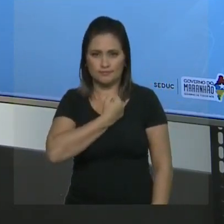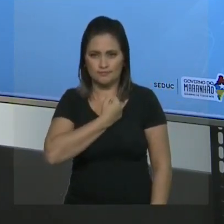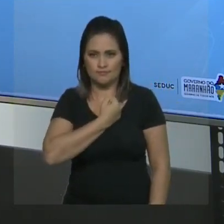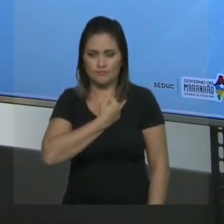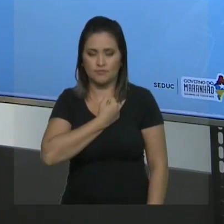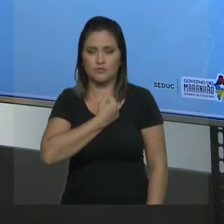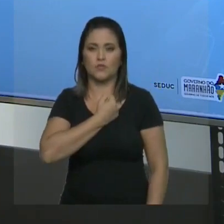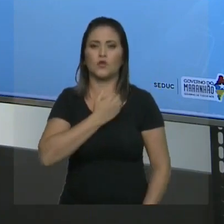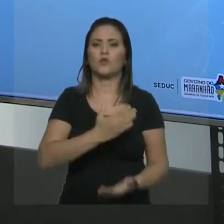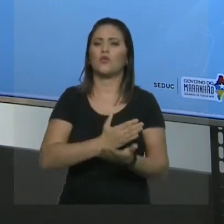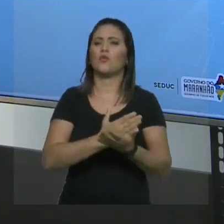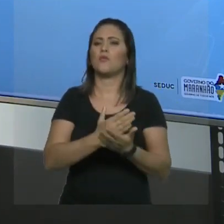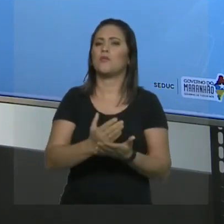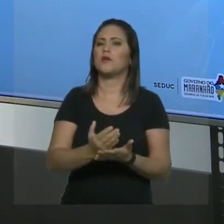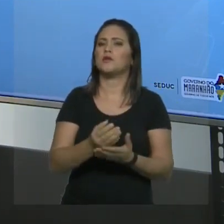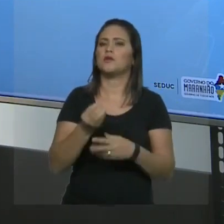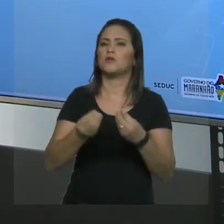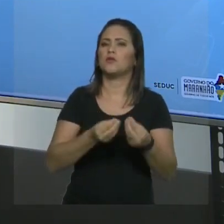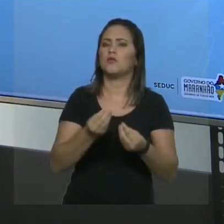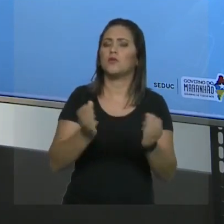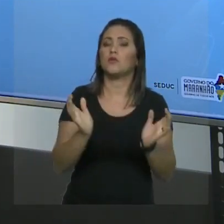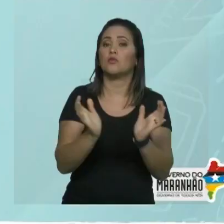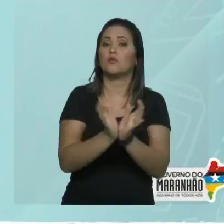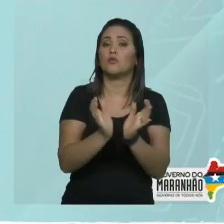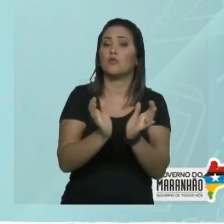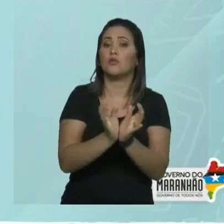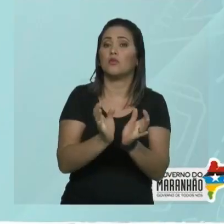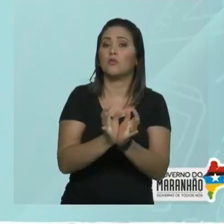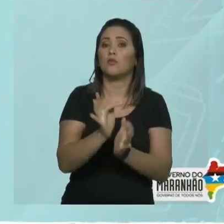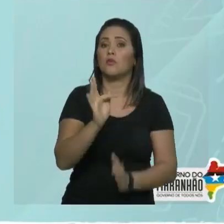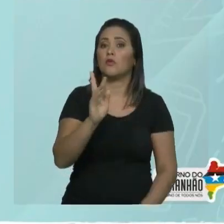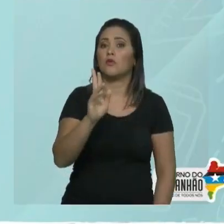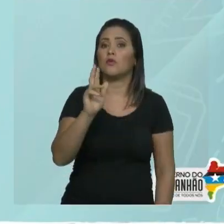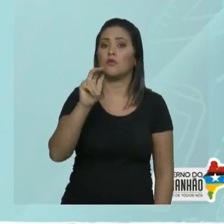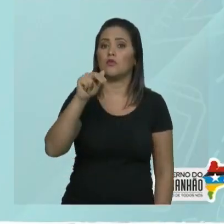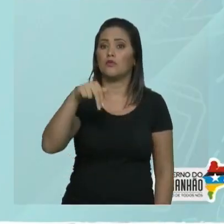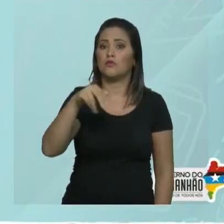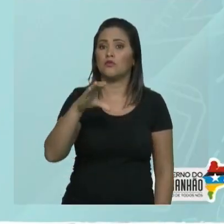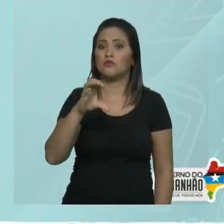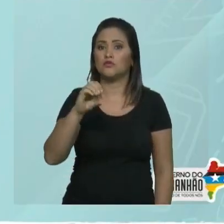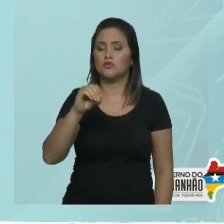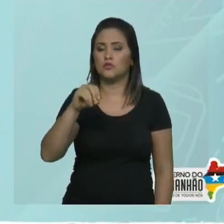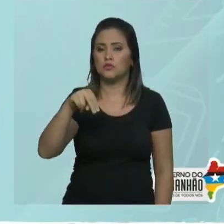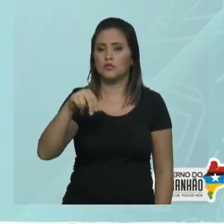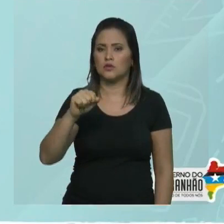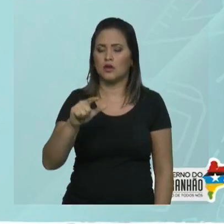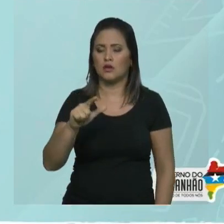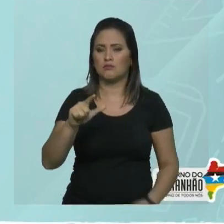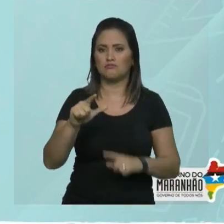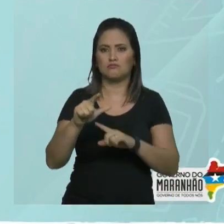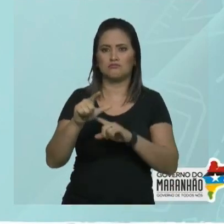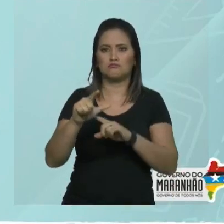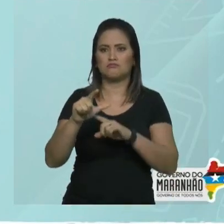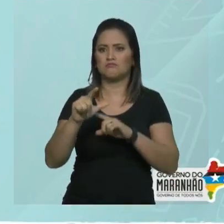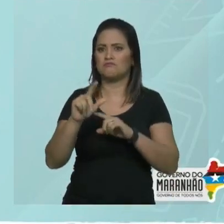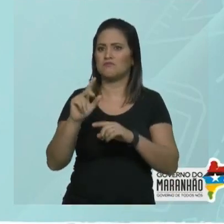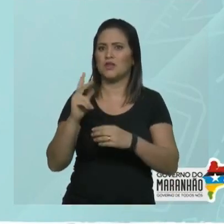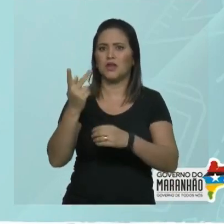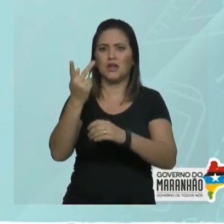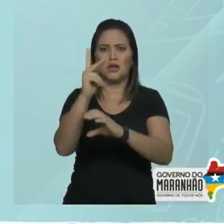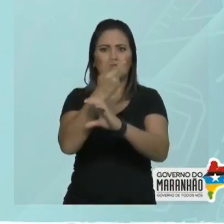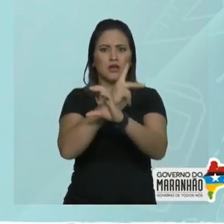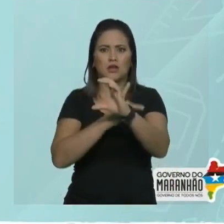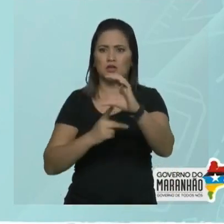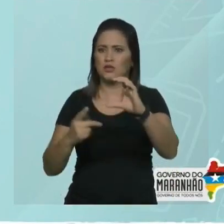primeira prioridade? Grupo funcional. Só que do carboneto não tem grupo funcional. Então, você pula. Segunda prioridade, insaturação. Só que essa